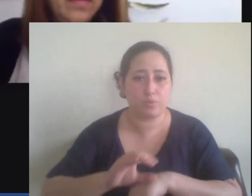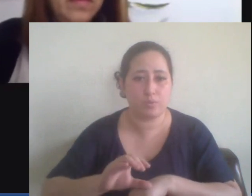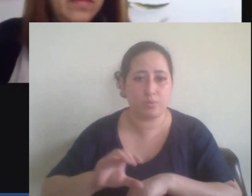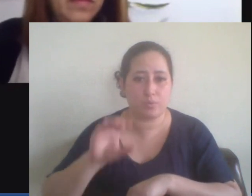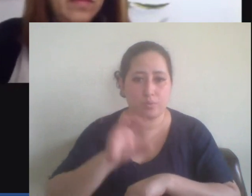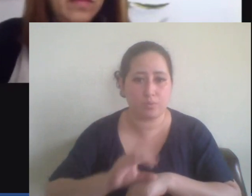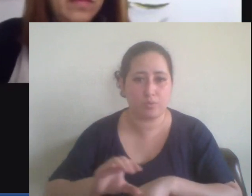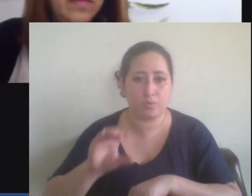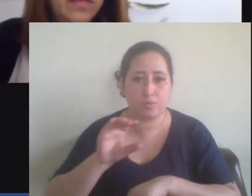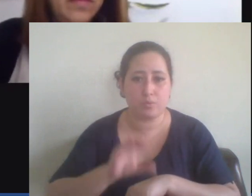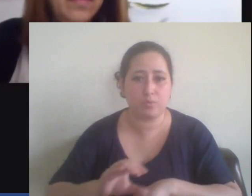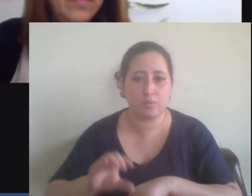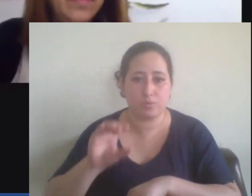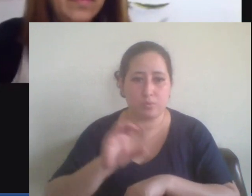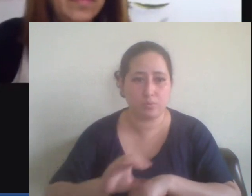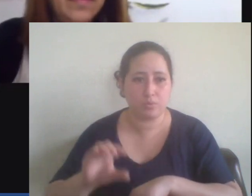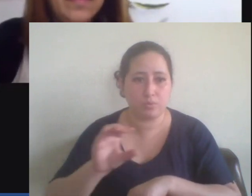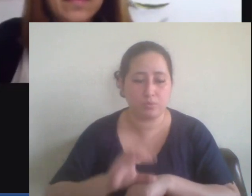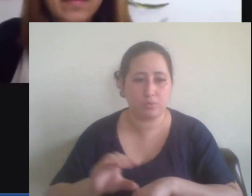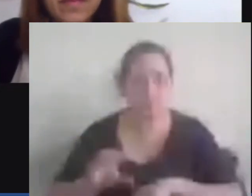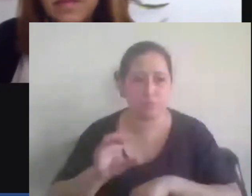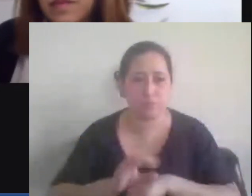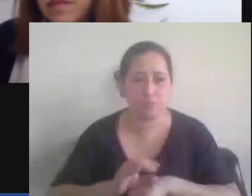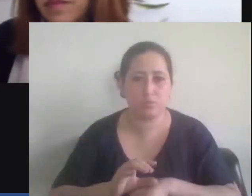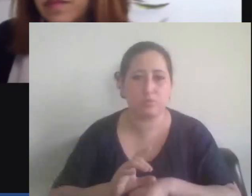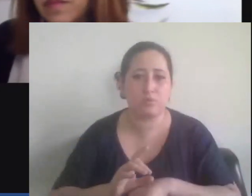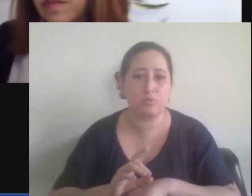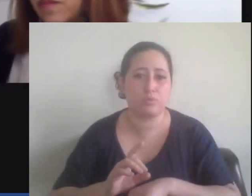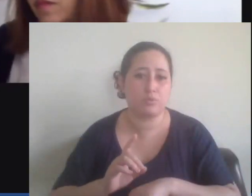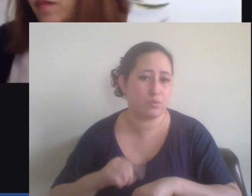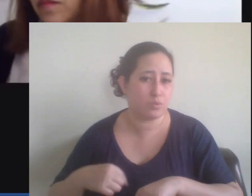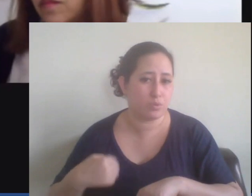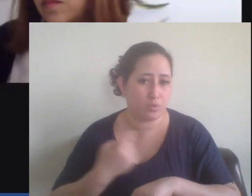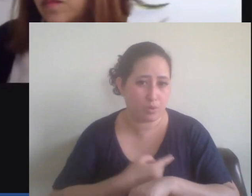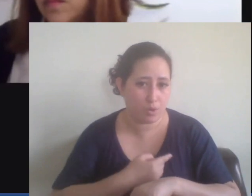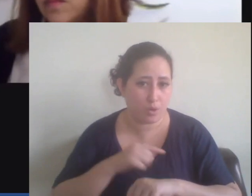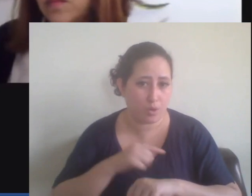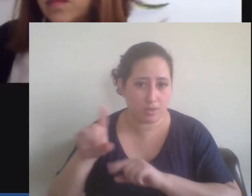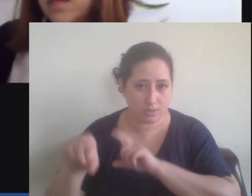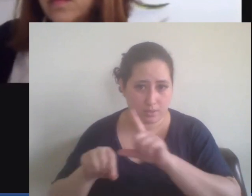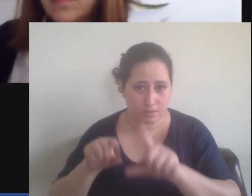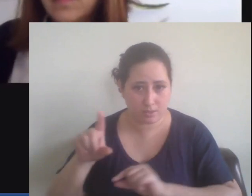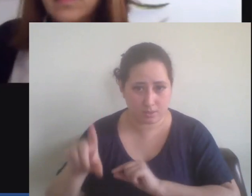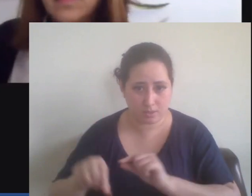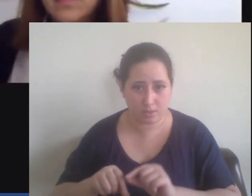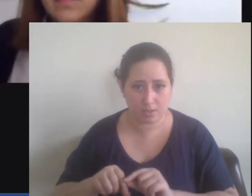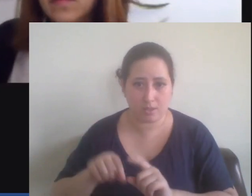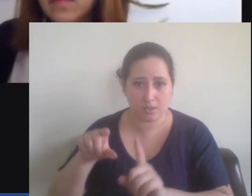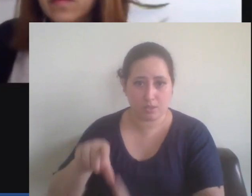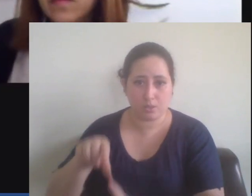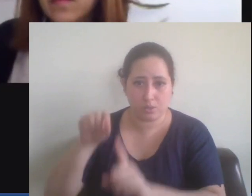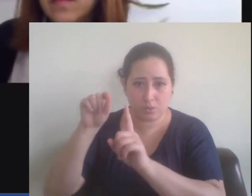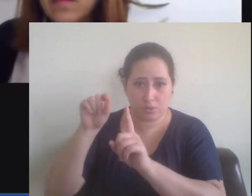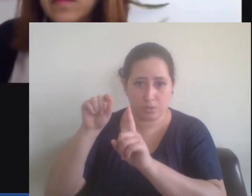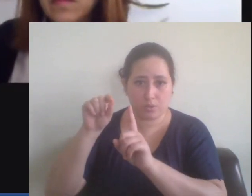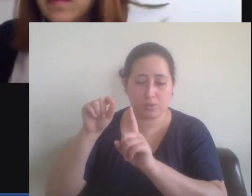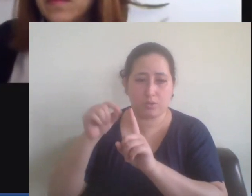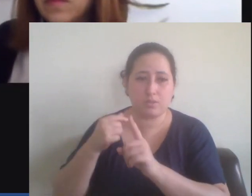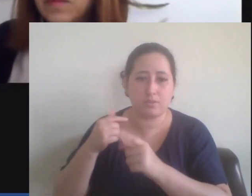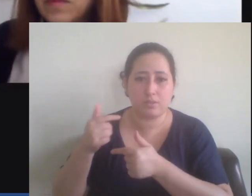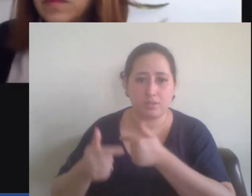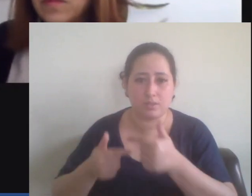e uma das formas que ele encontrou de seleção que era privilegiando os trabalhos